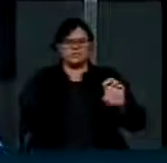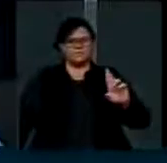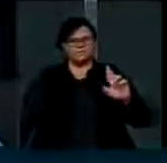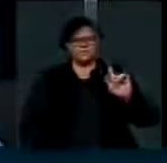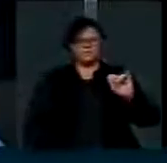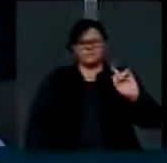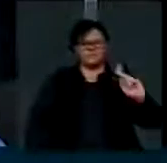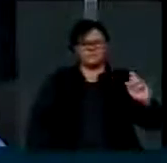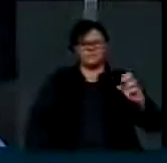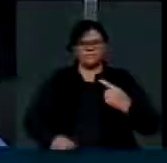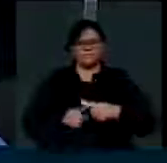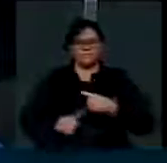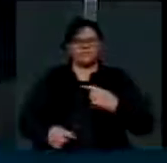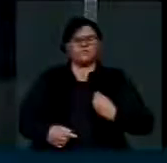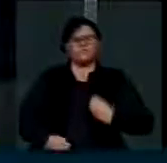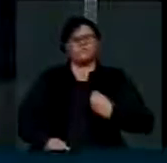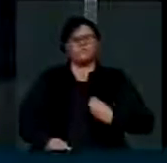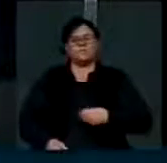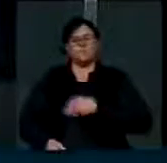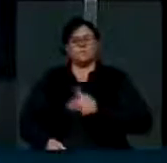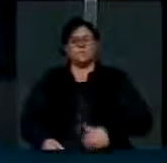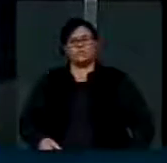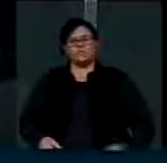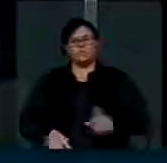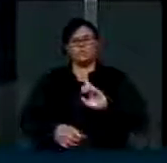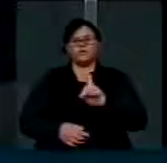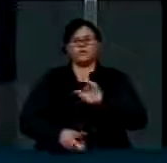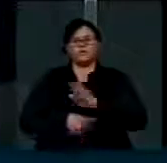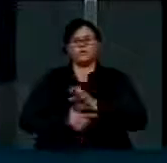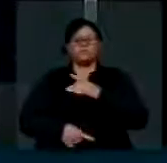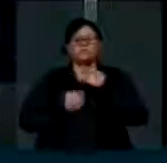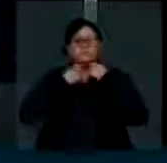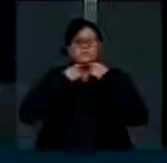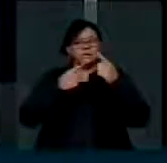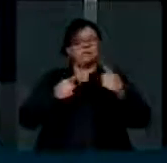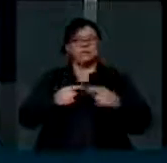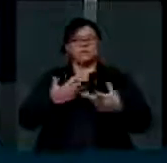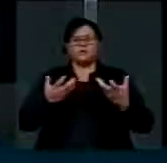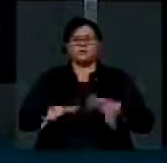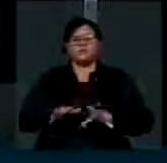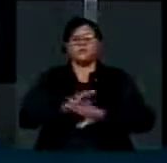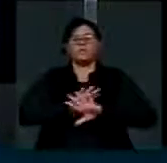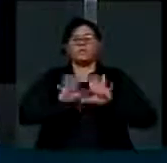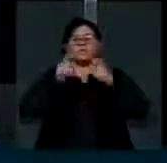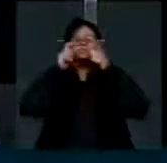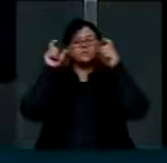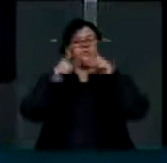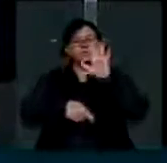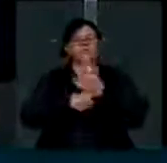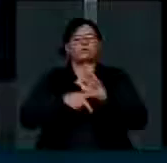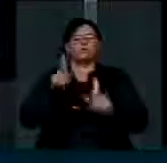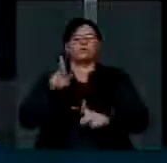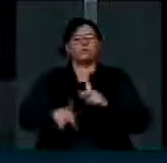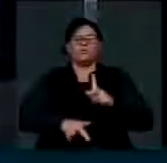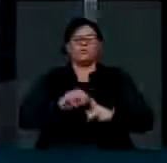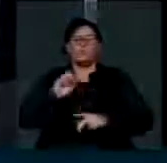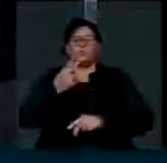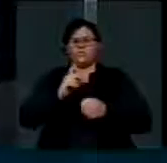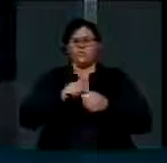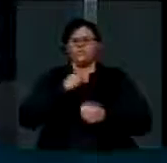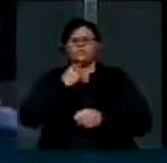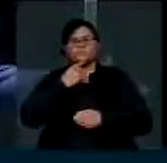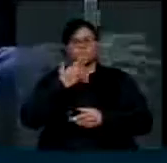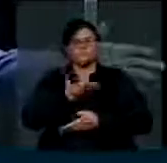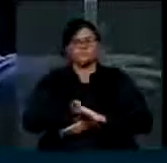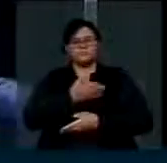disse, vivemos em um desgoverno, incapaz até de alertar a população para que se prepare. Que dirá agir. Ao povo,